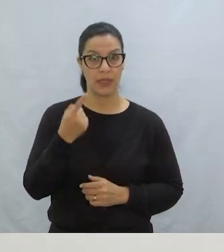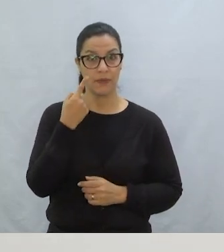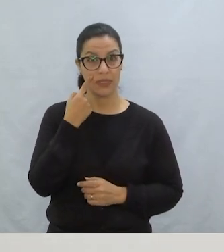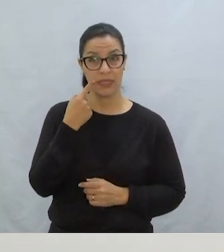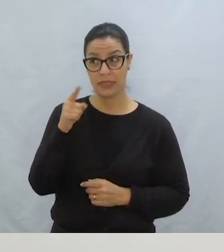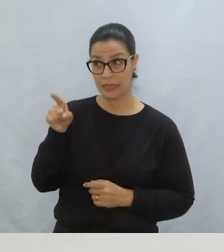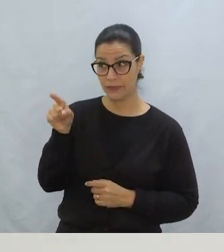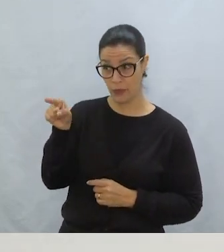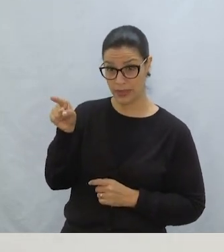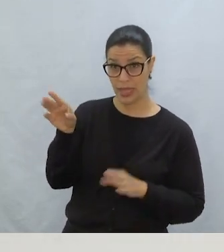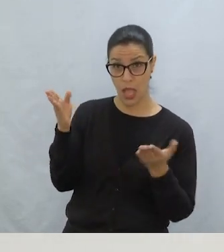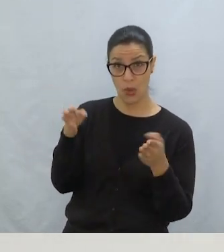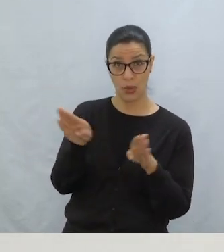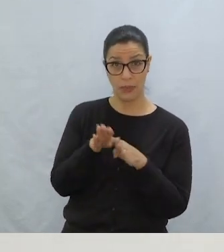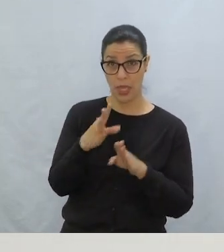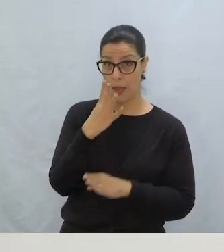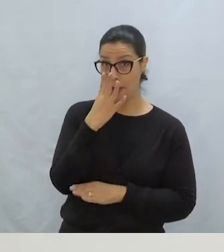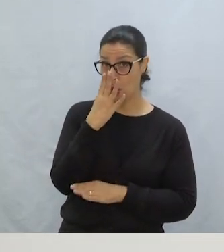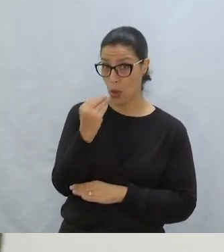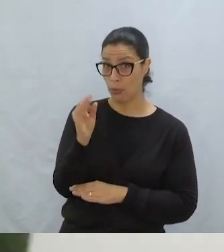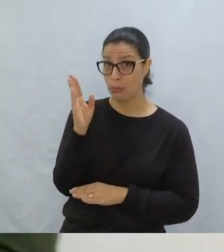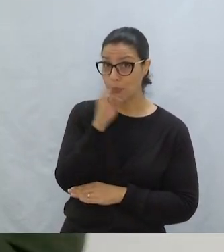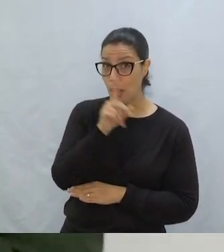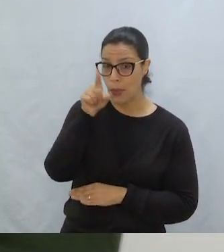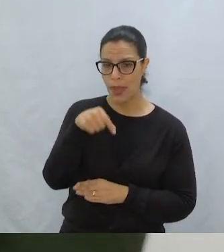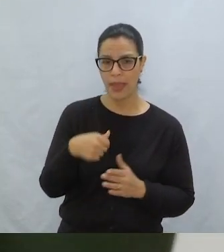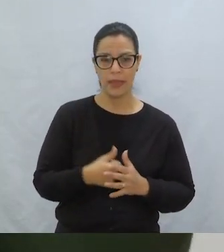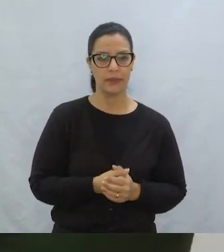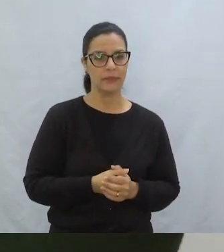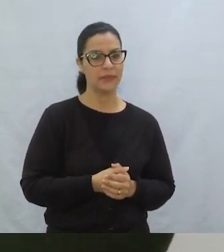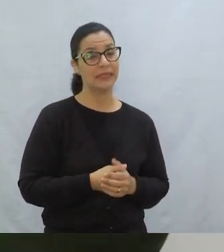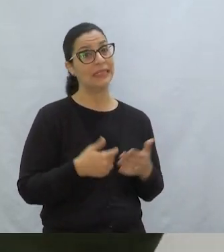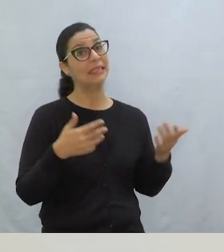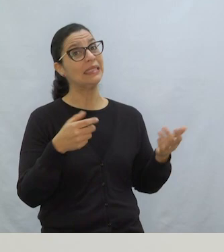Então, quer dizer que você é o lobo mau?